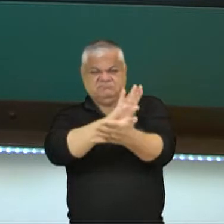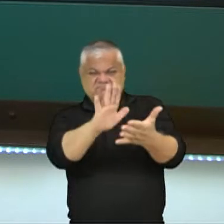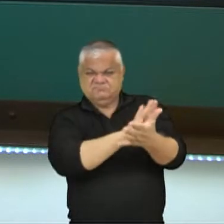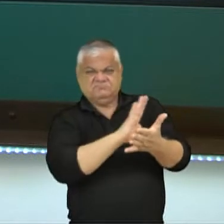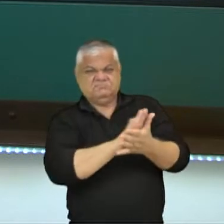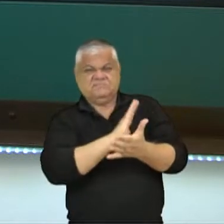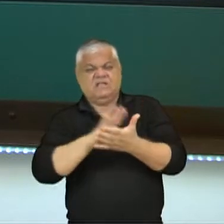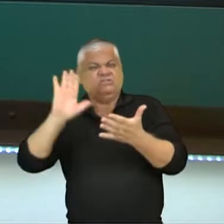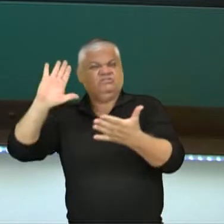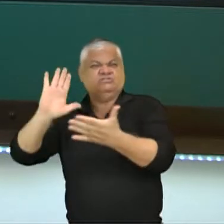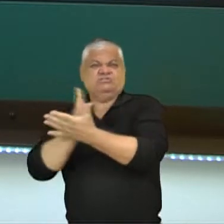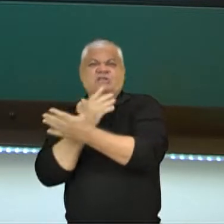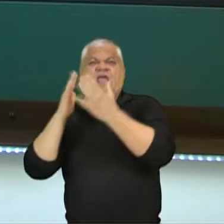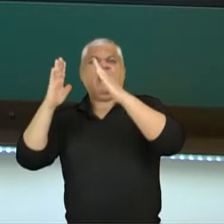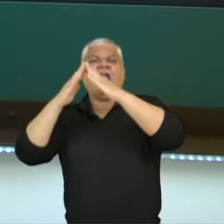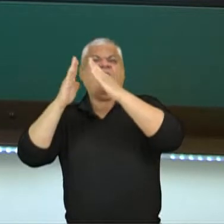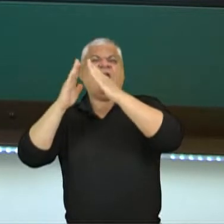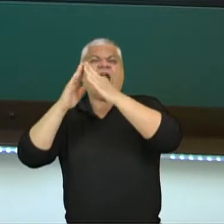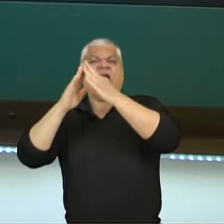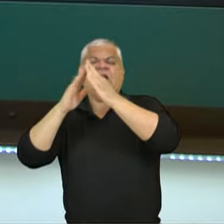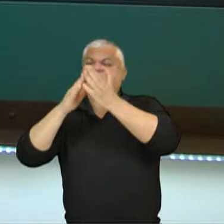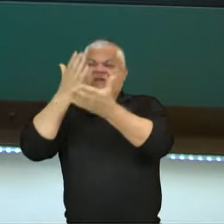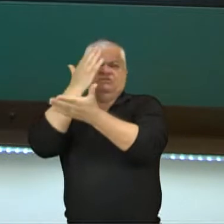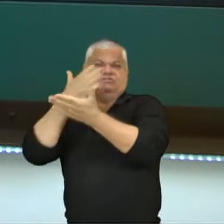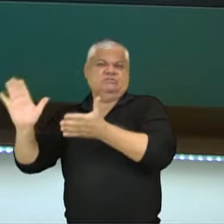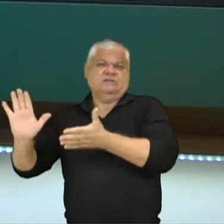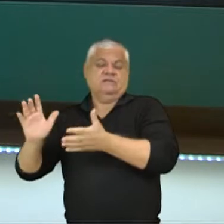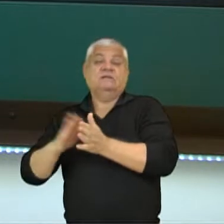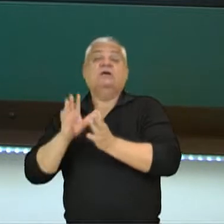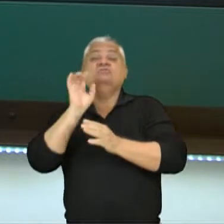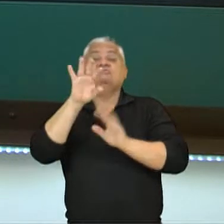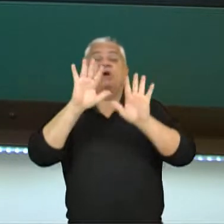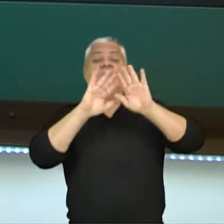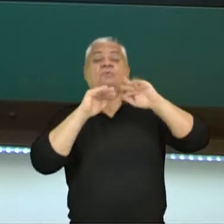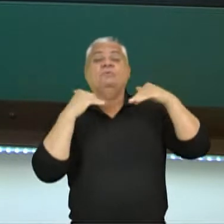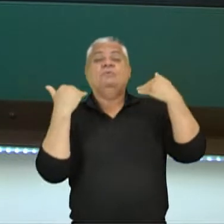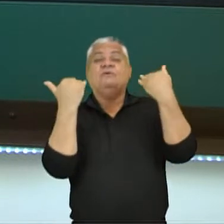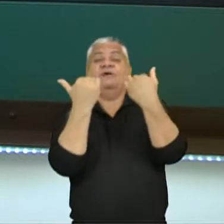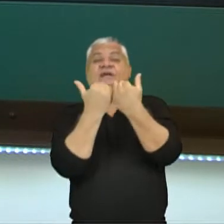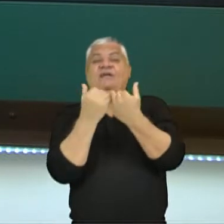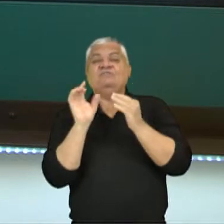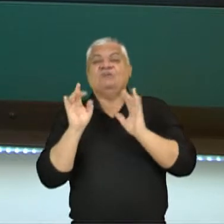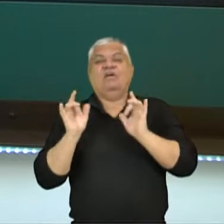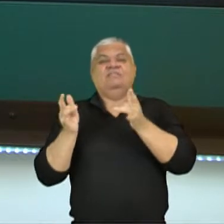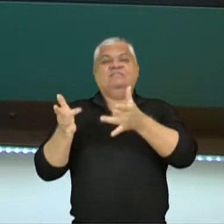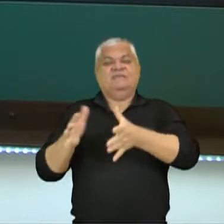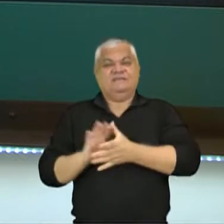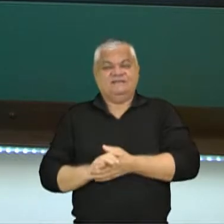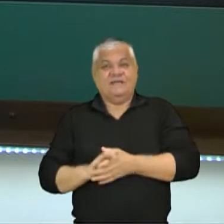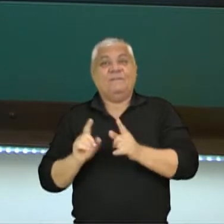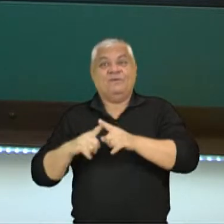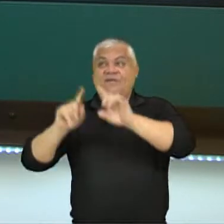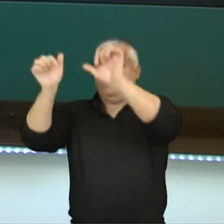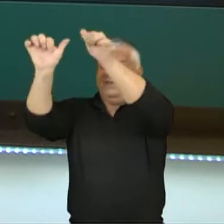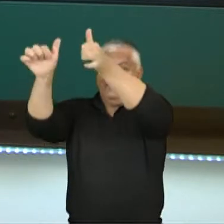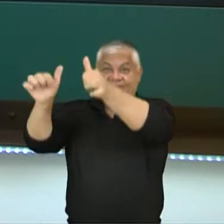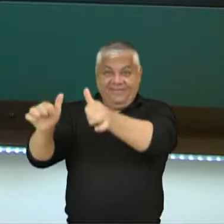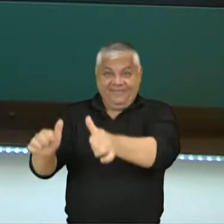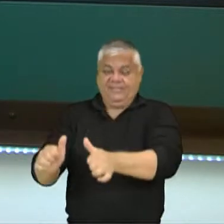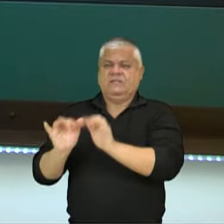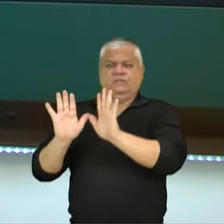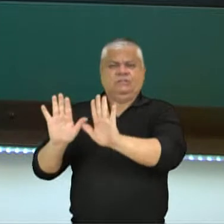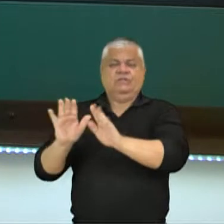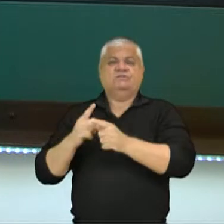casa, deixou somente o colosso, porque o colosso foi transformado no deus invictus, ou seja, um deus romano. Só que,